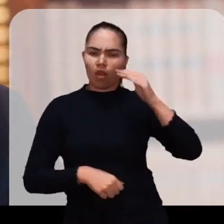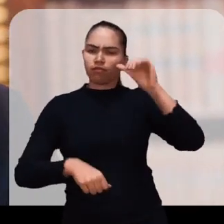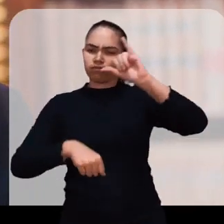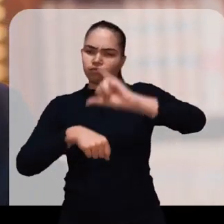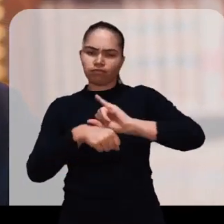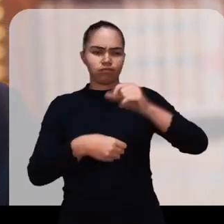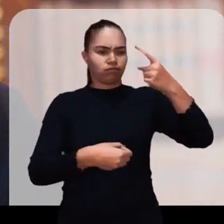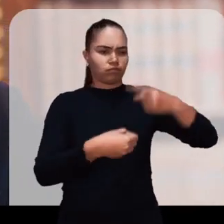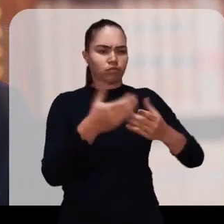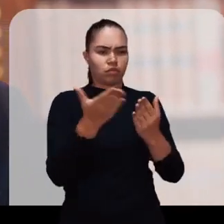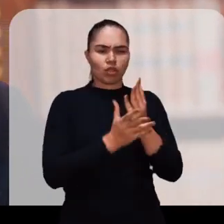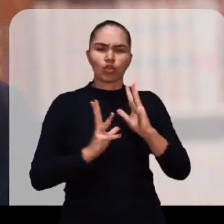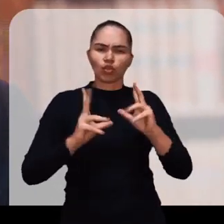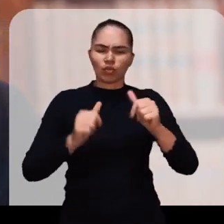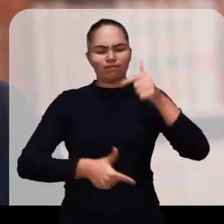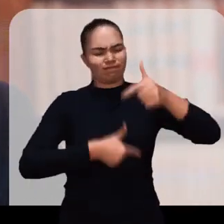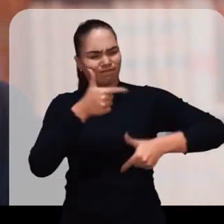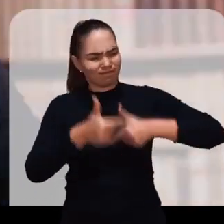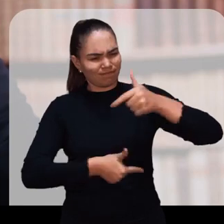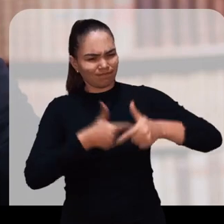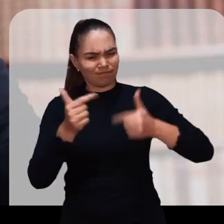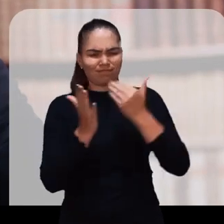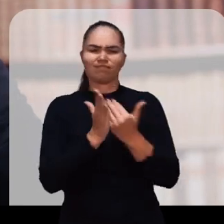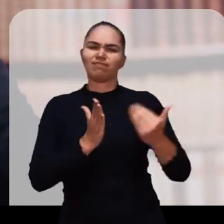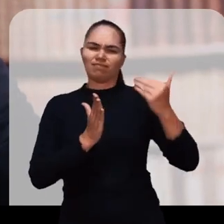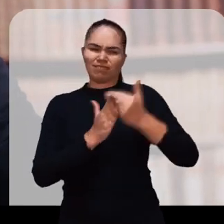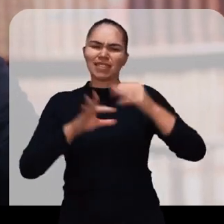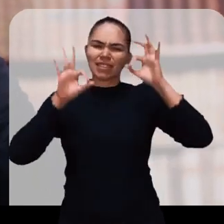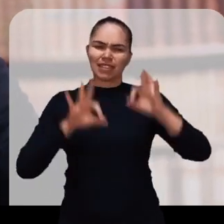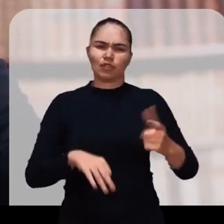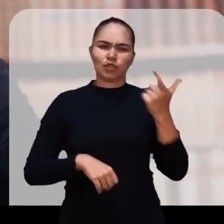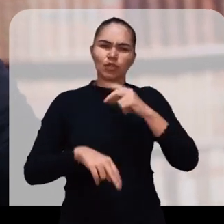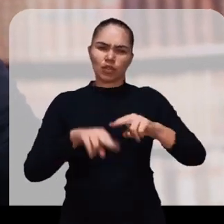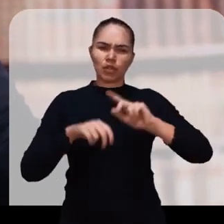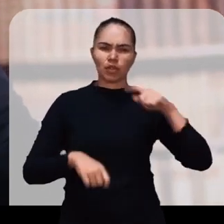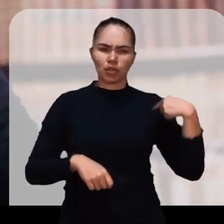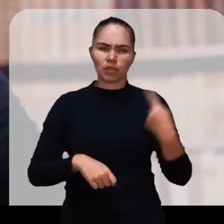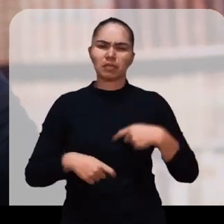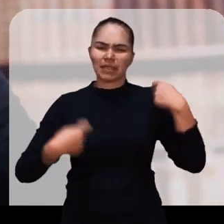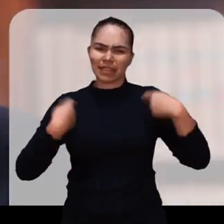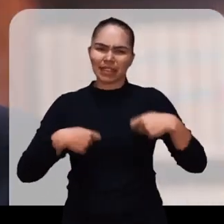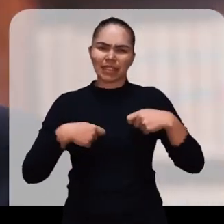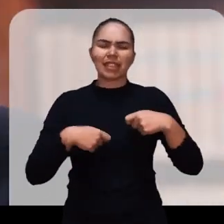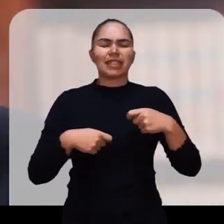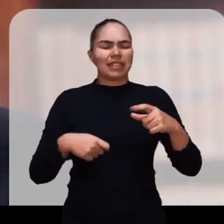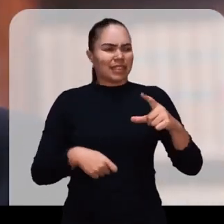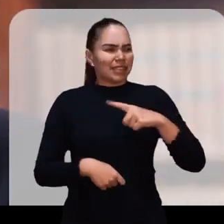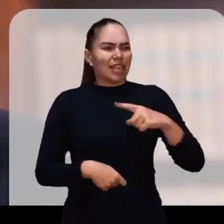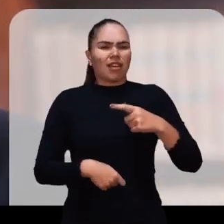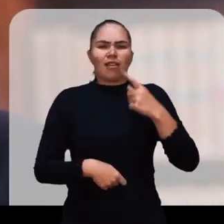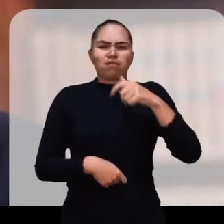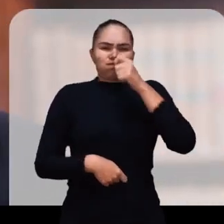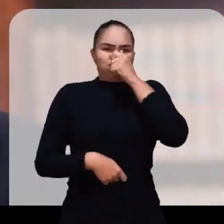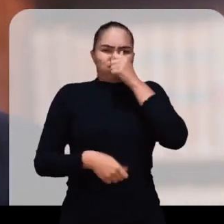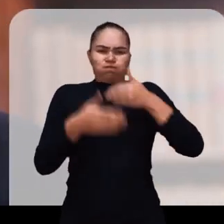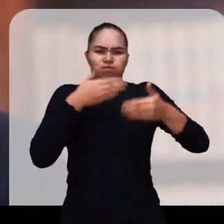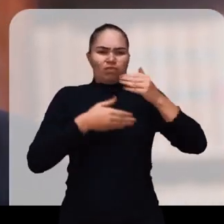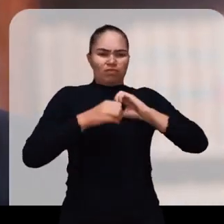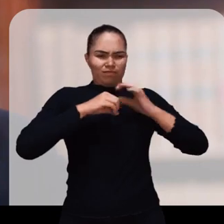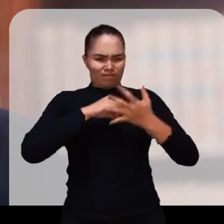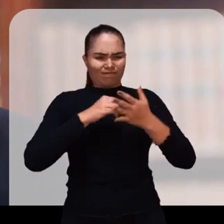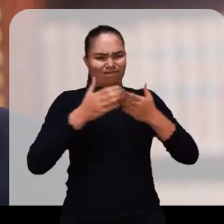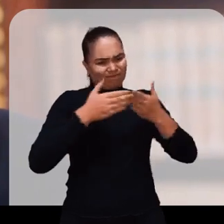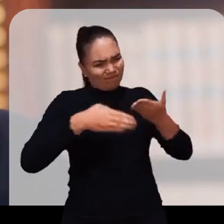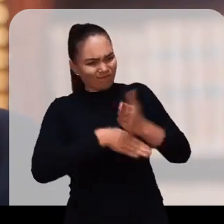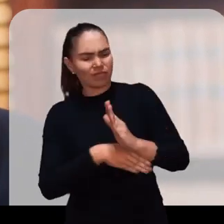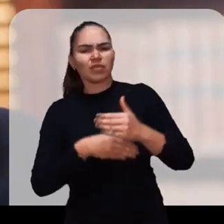ampliando o atendimento na capital e no interior Muito está sendo feito e ainda há muito a fazer Precisamos desafogar a demanda